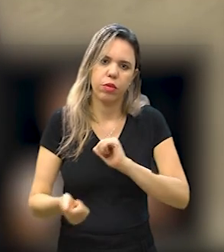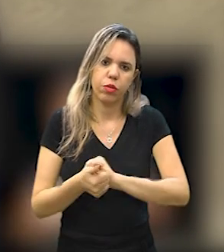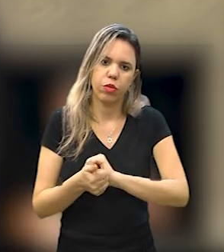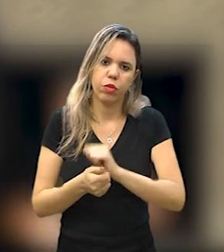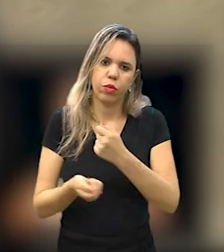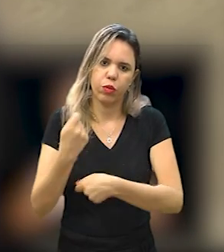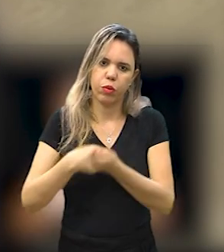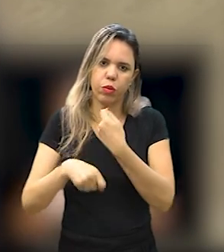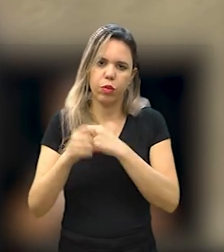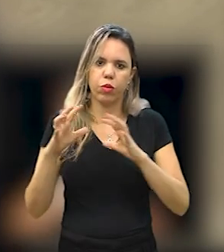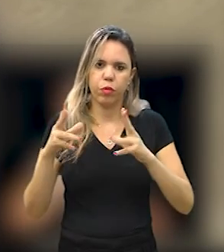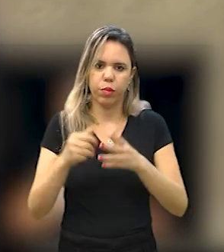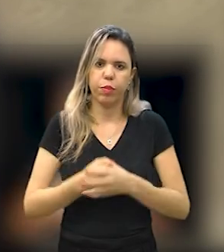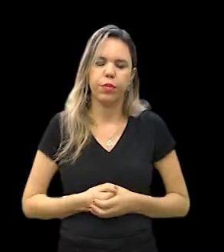qualificar a administração como um todo.